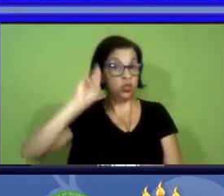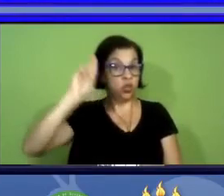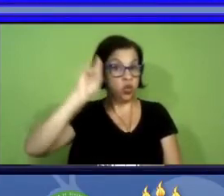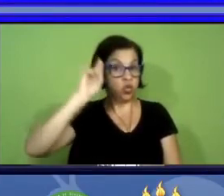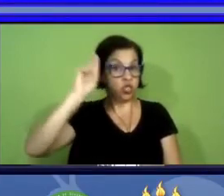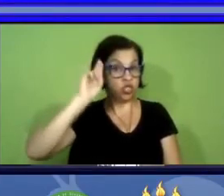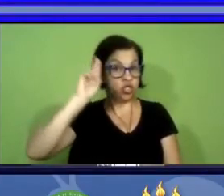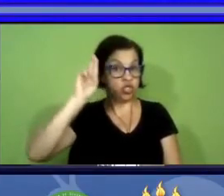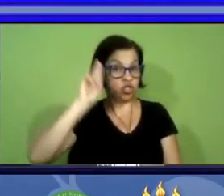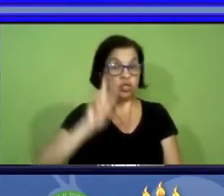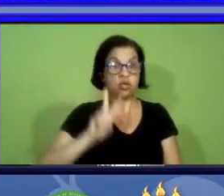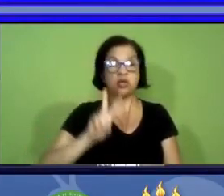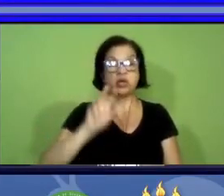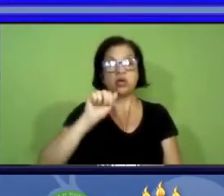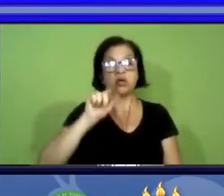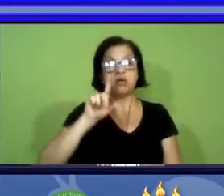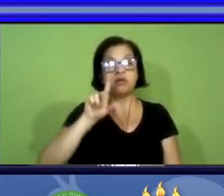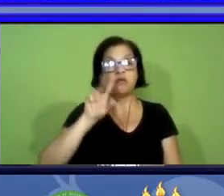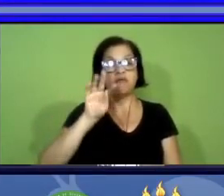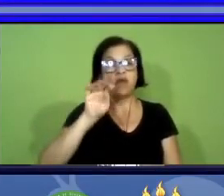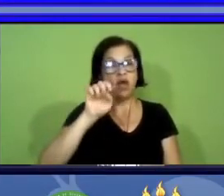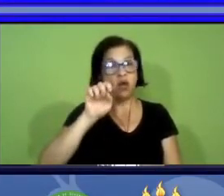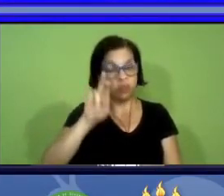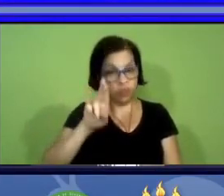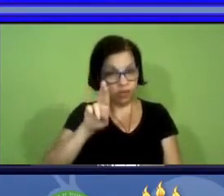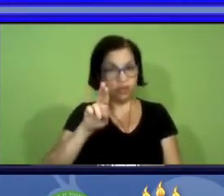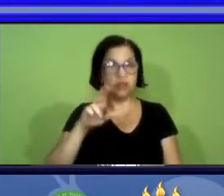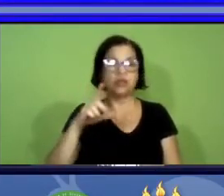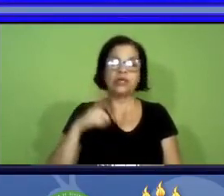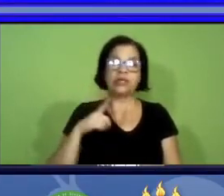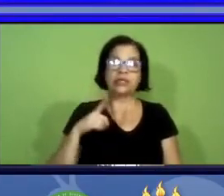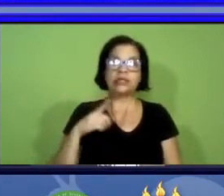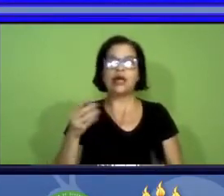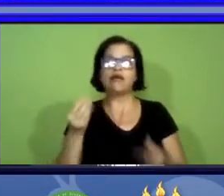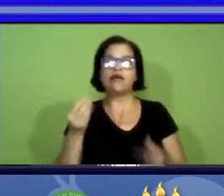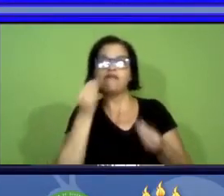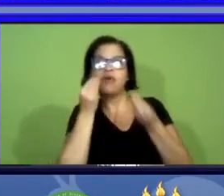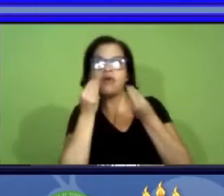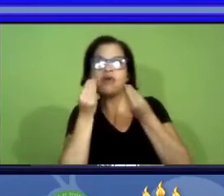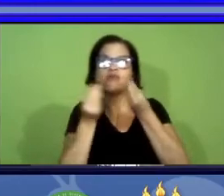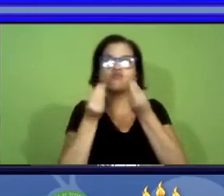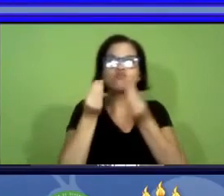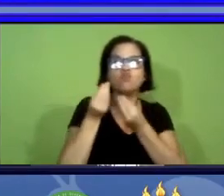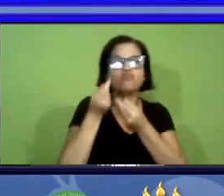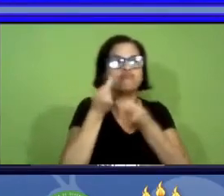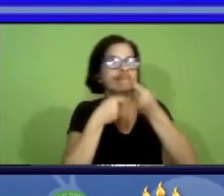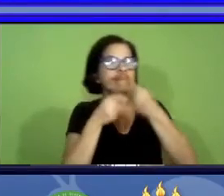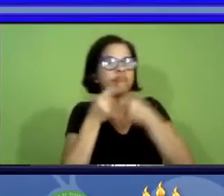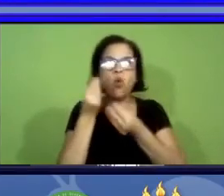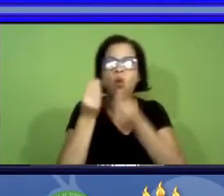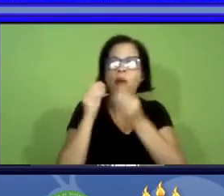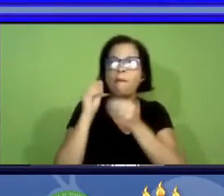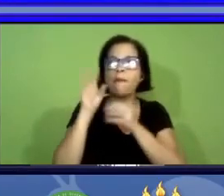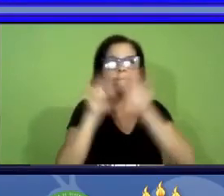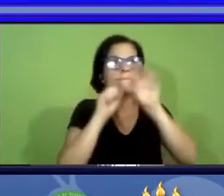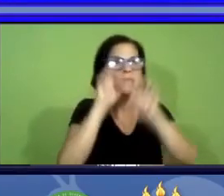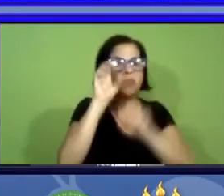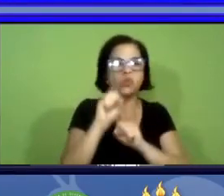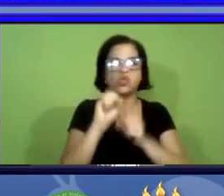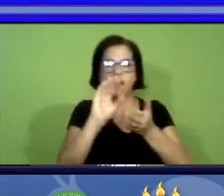Walter Beger está se articulando e buscando recursos